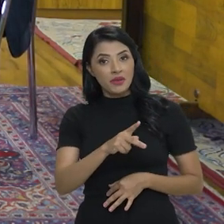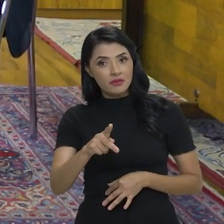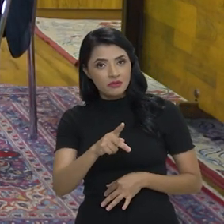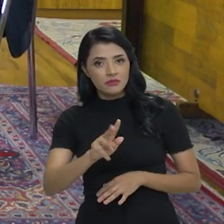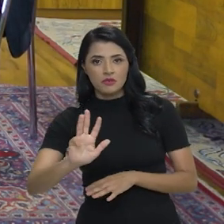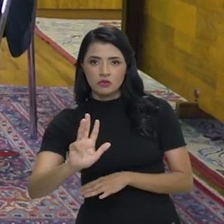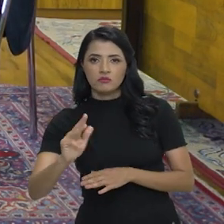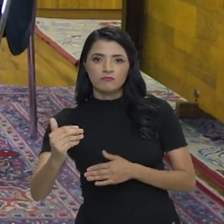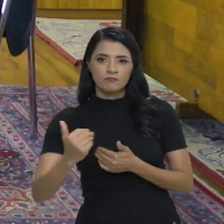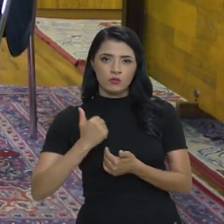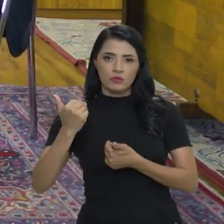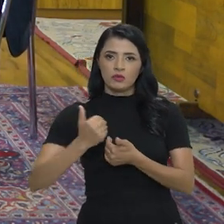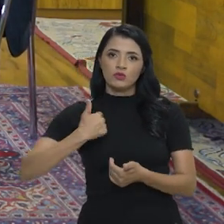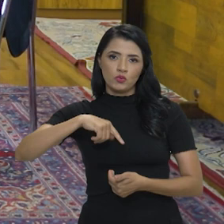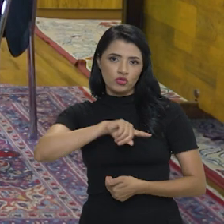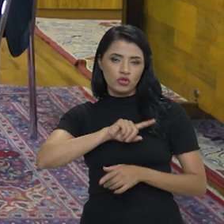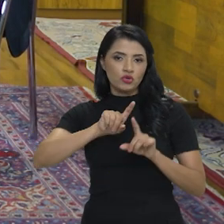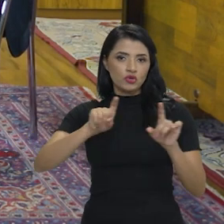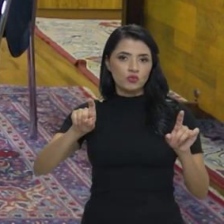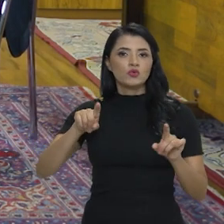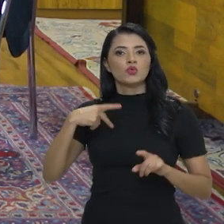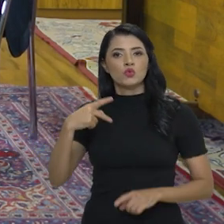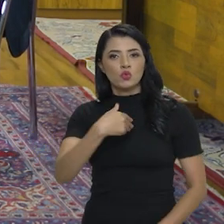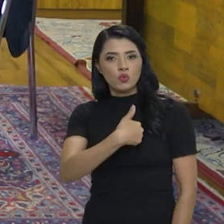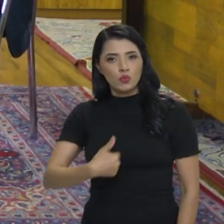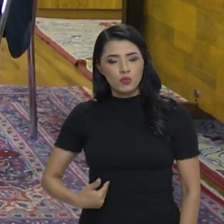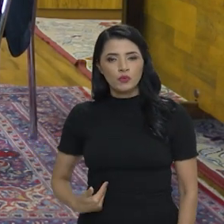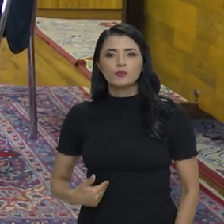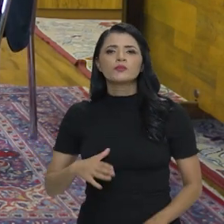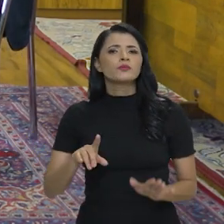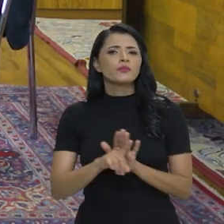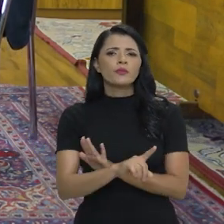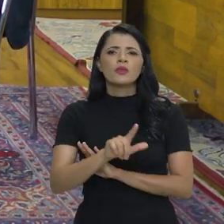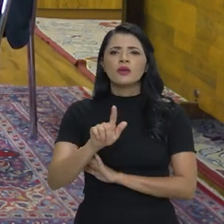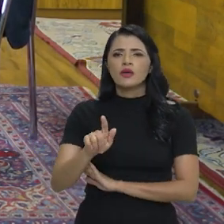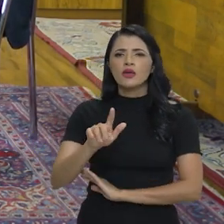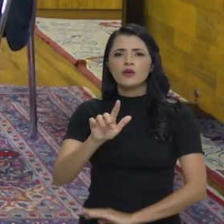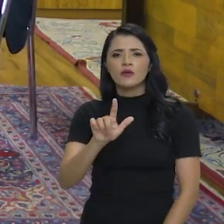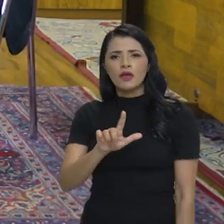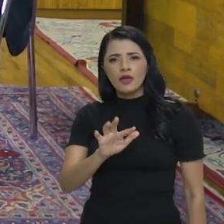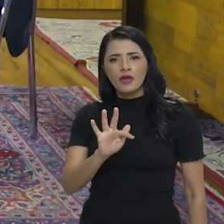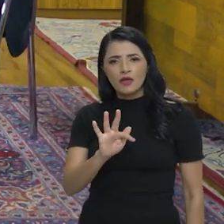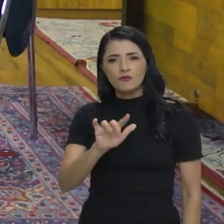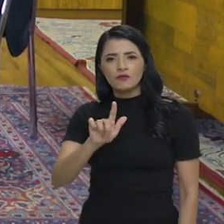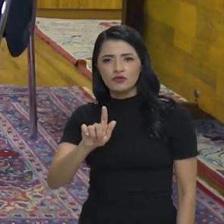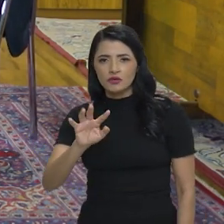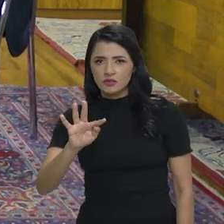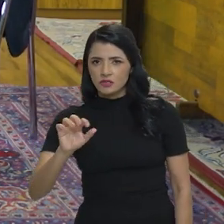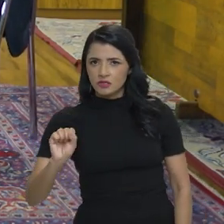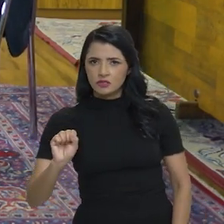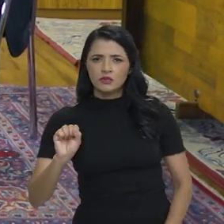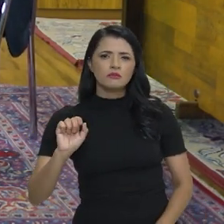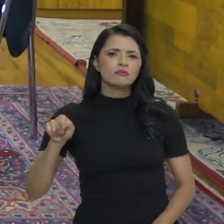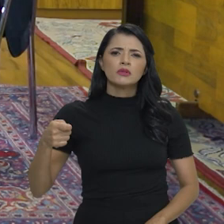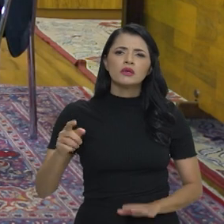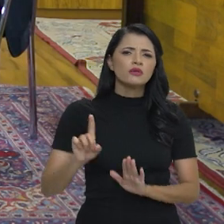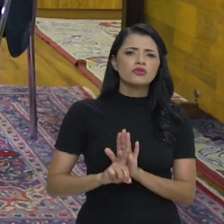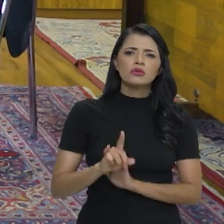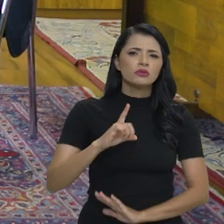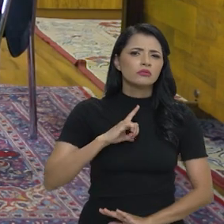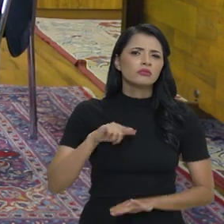orientado e como é o slogan do nosso governo. Agora a gente fala um pouquinho sobre o FGTS. Quem tem direito?